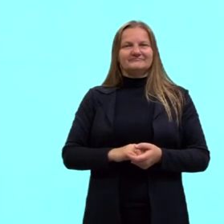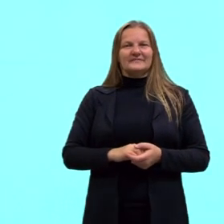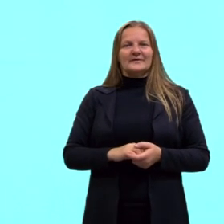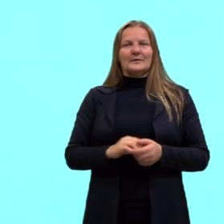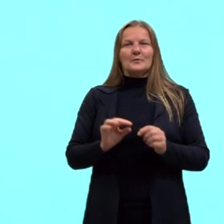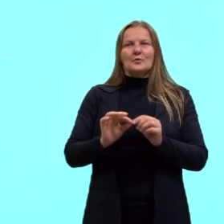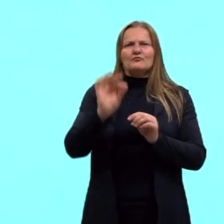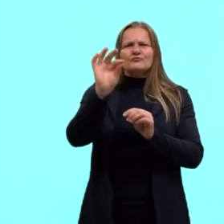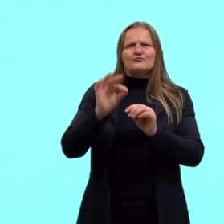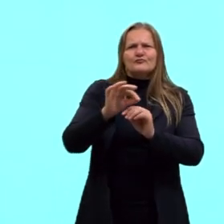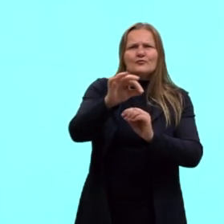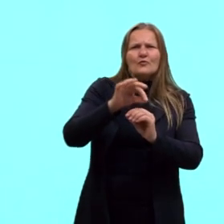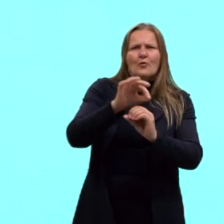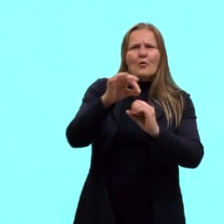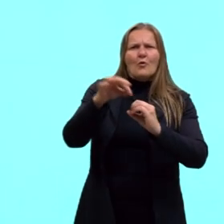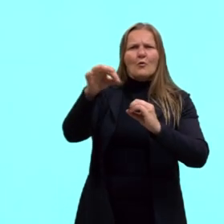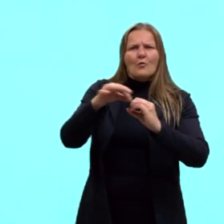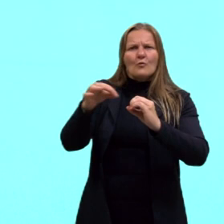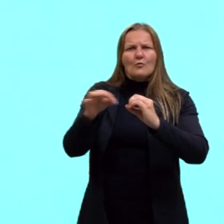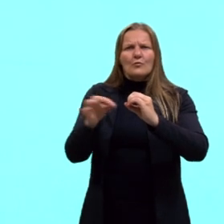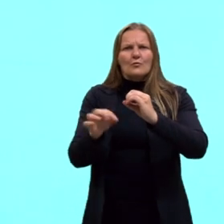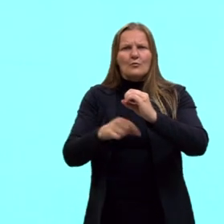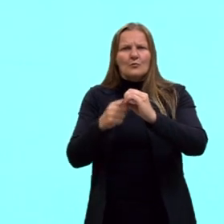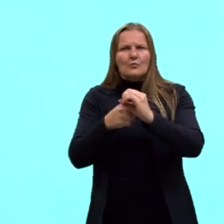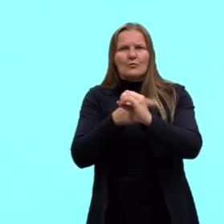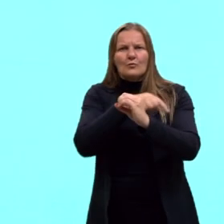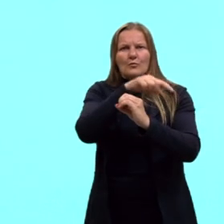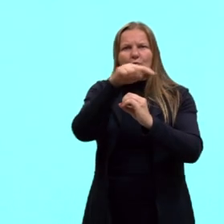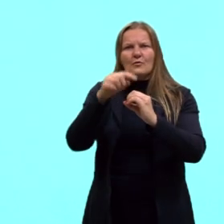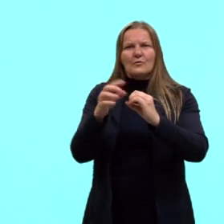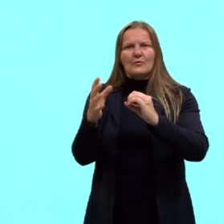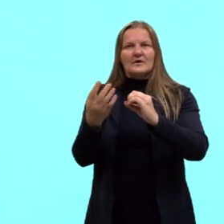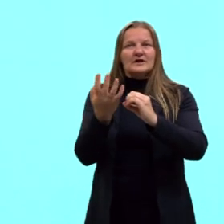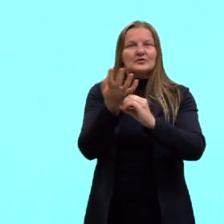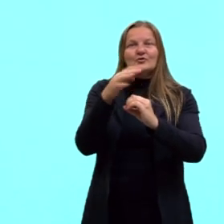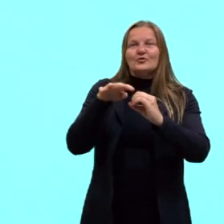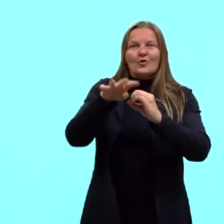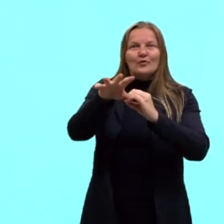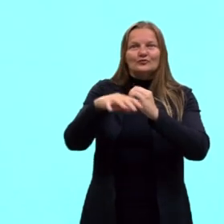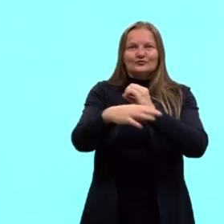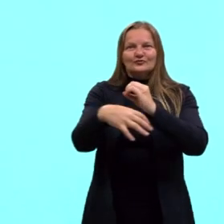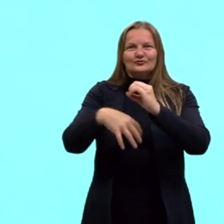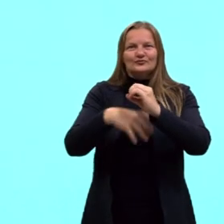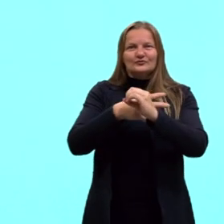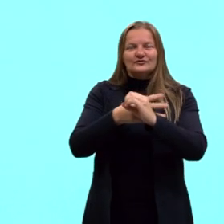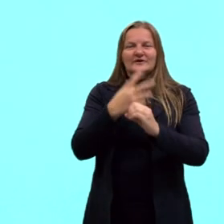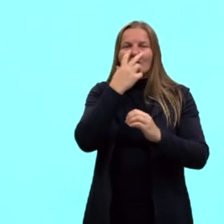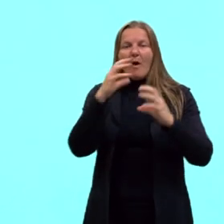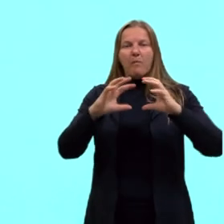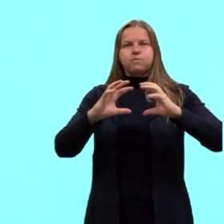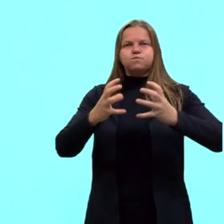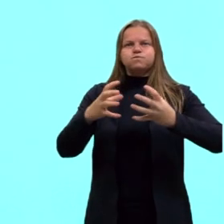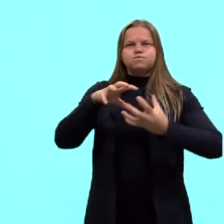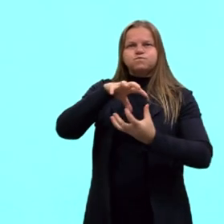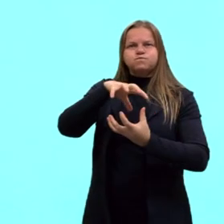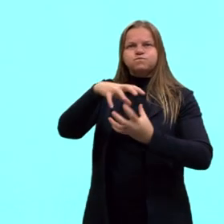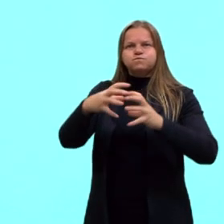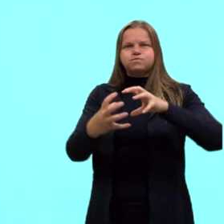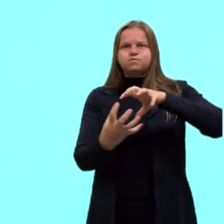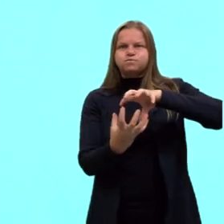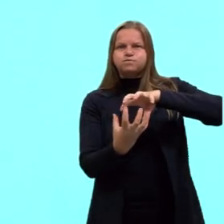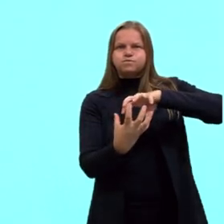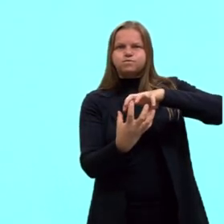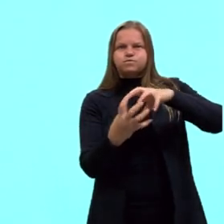todos os lados. A gente poderia desenhar como sendo uma esfera, pensando em uma